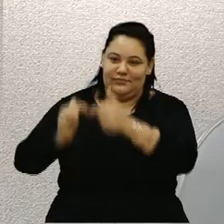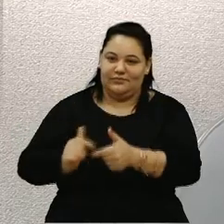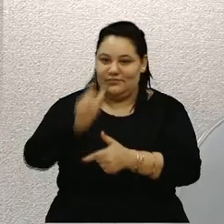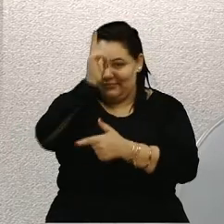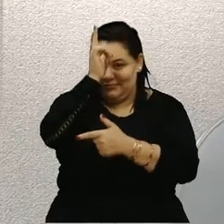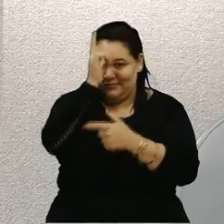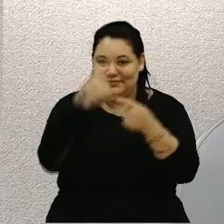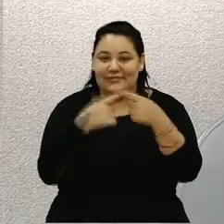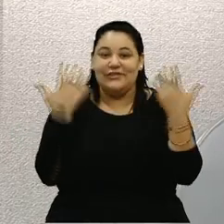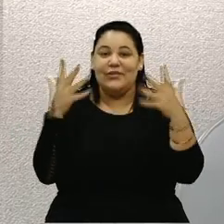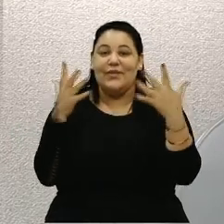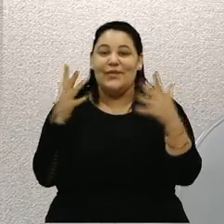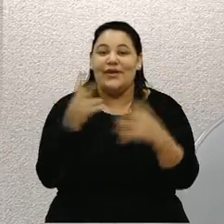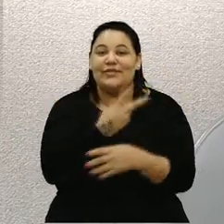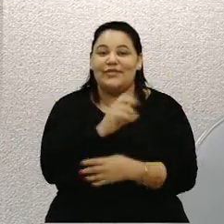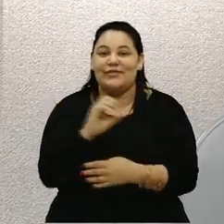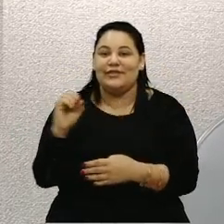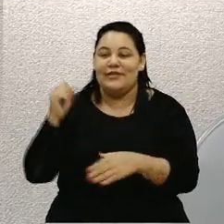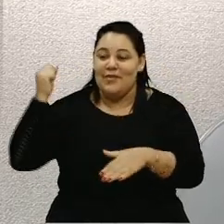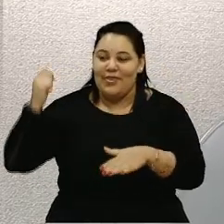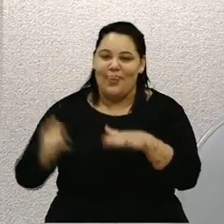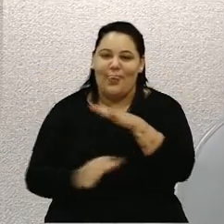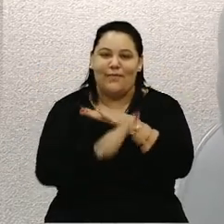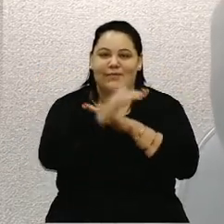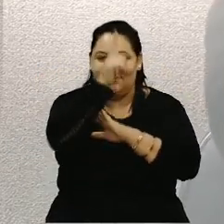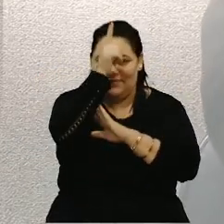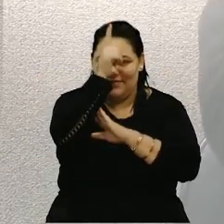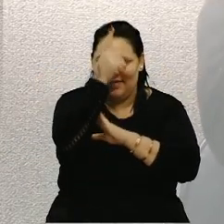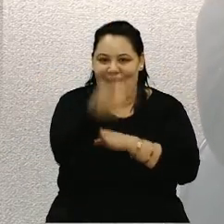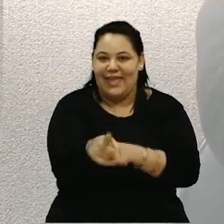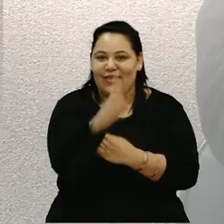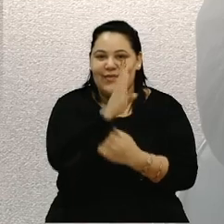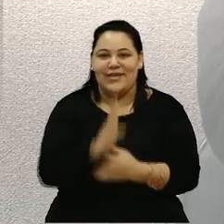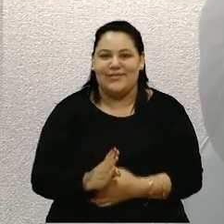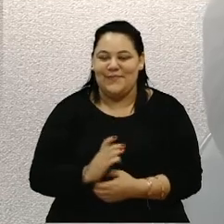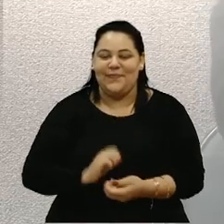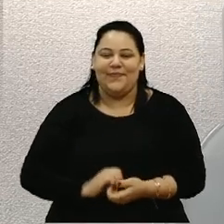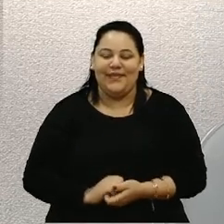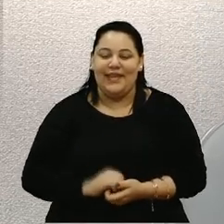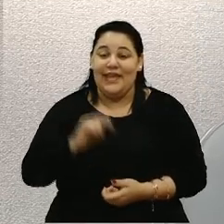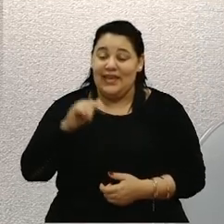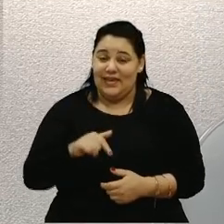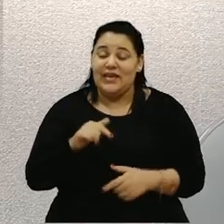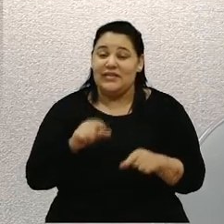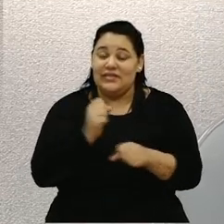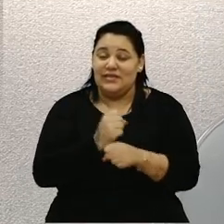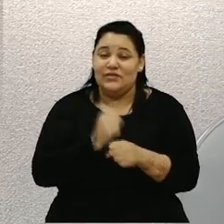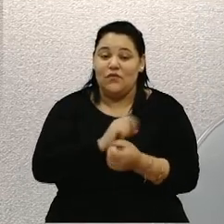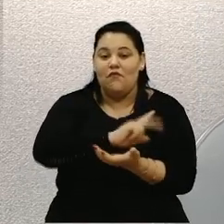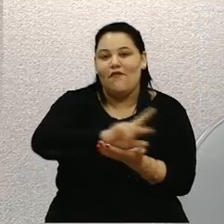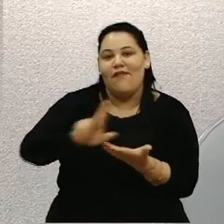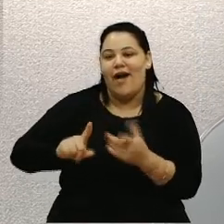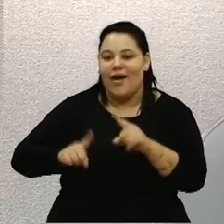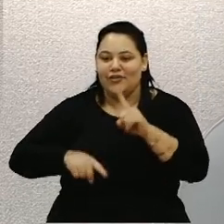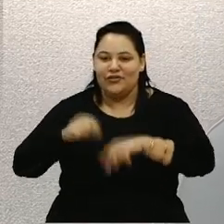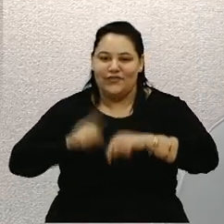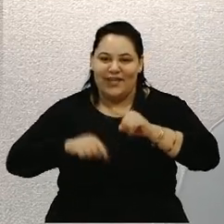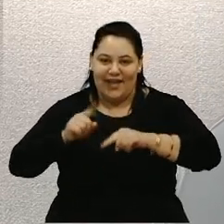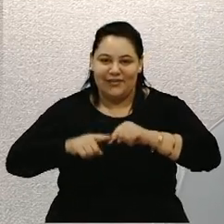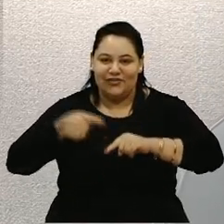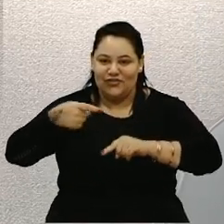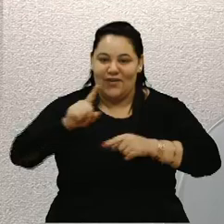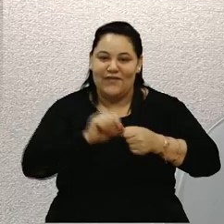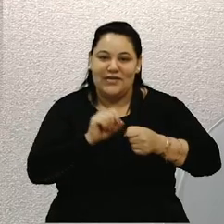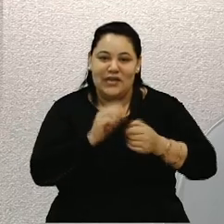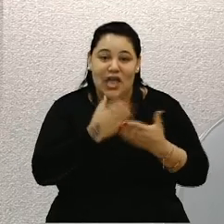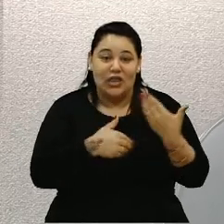ano, então, os 200 anos da imigração alemã no Brasil. E este ano uma série de atividades vão ser feitas em todo